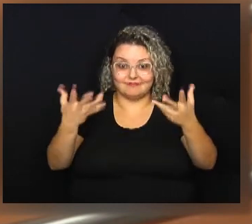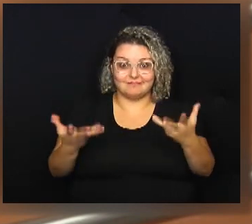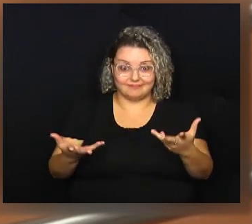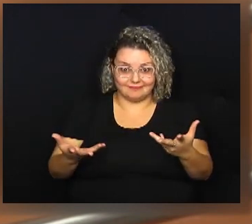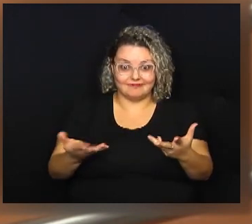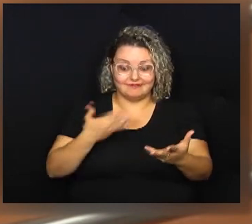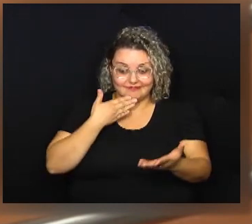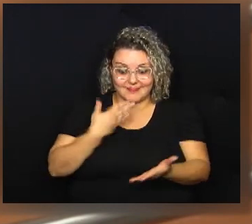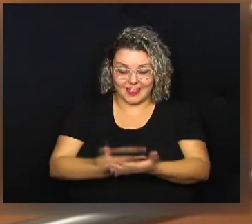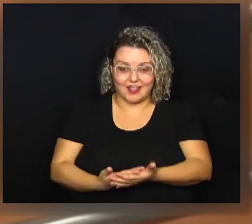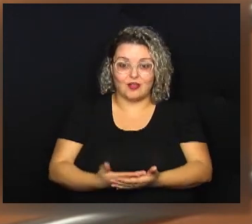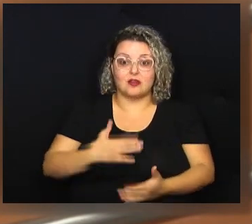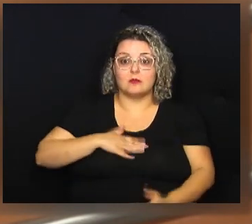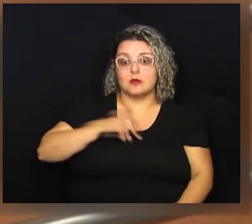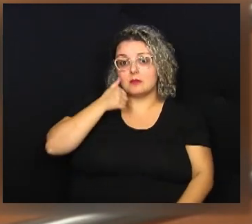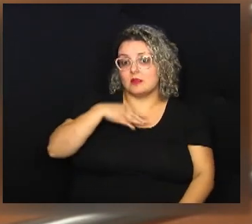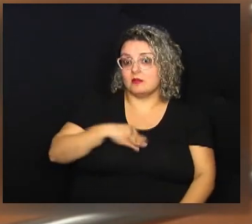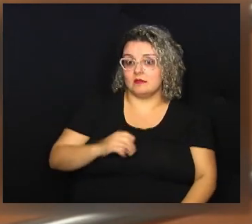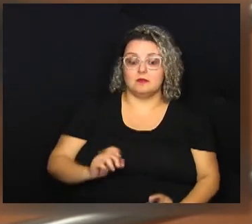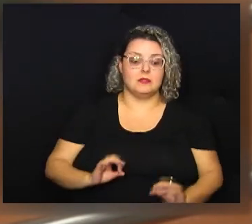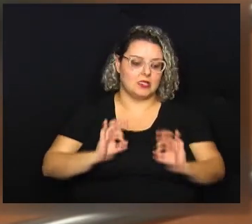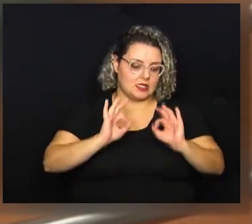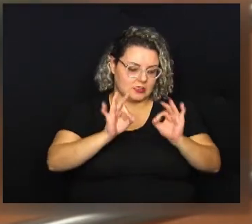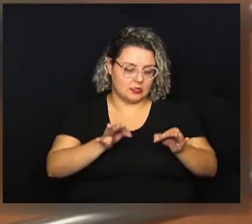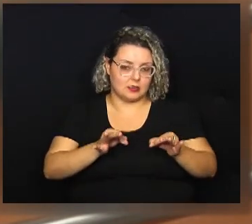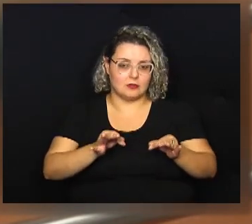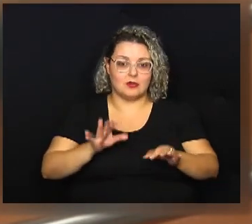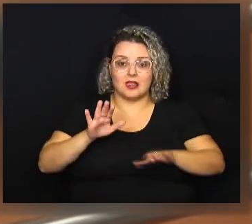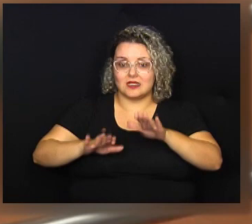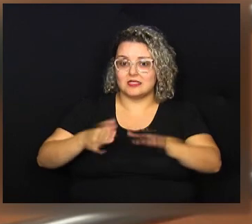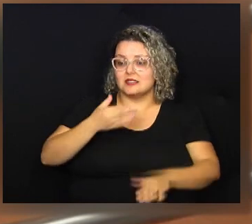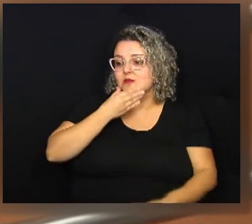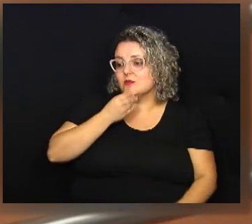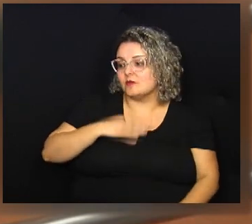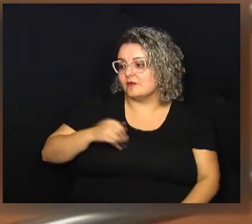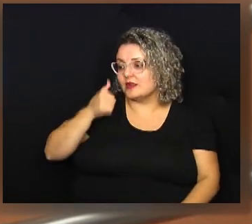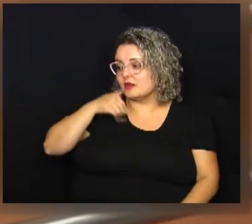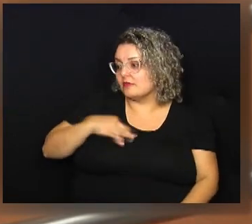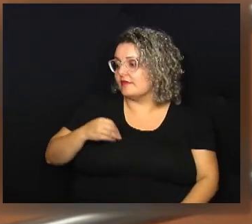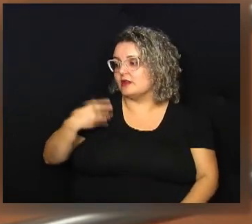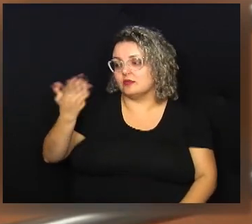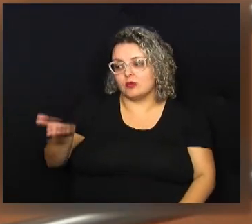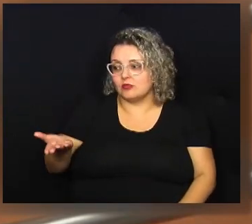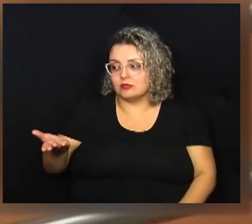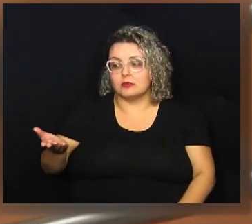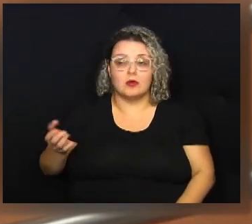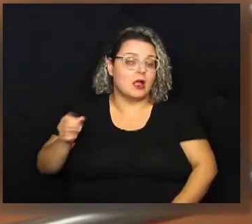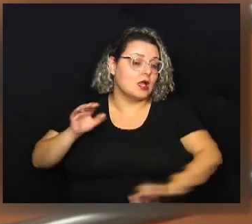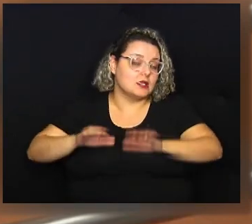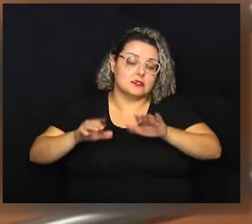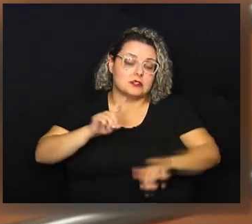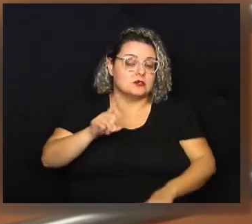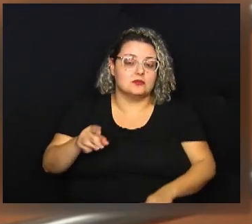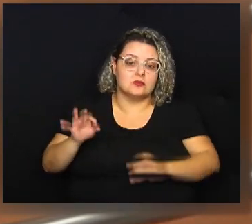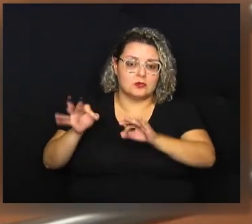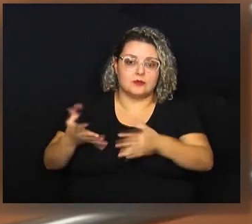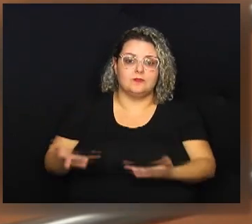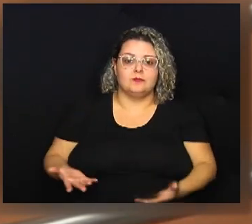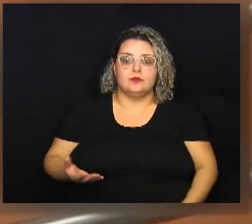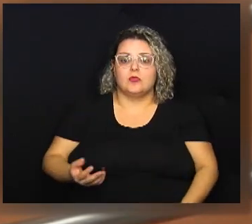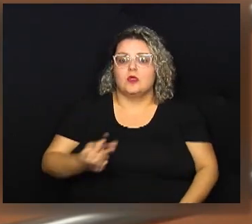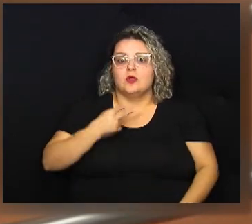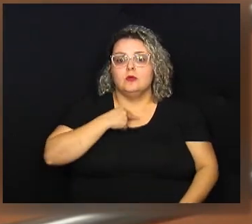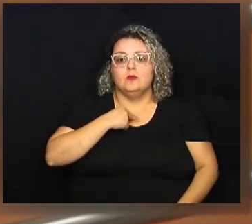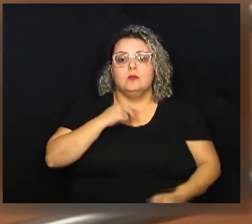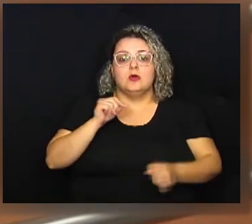dias. O que para a minha filha deu certo, para a filha do outro não vai dar. Como vocês colocaram aqui, eu não posso querer que ela